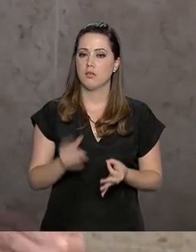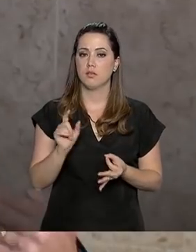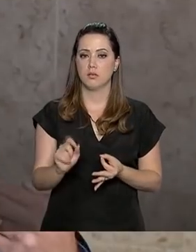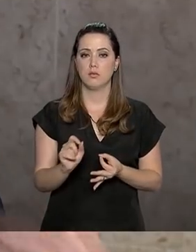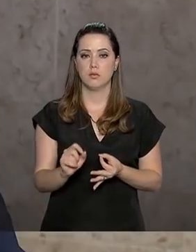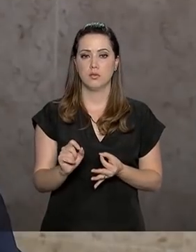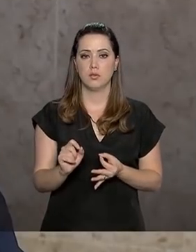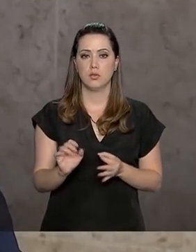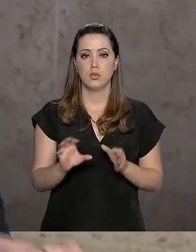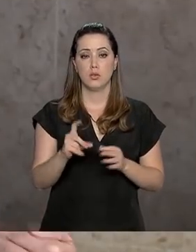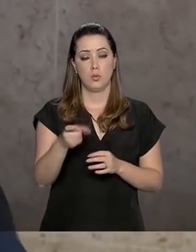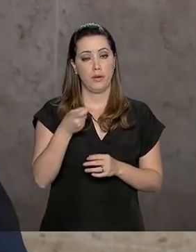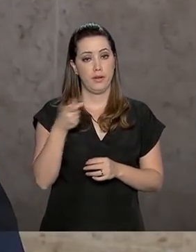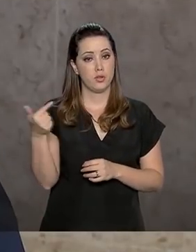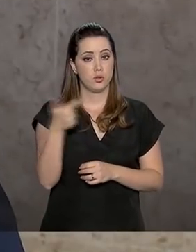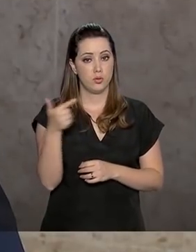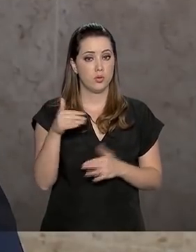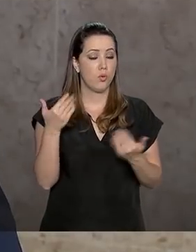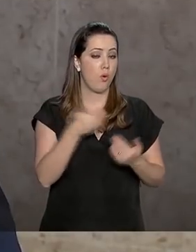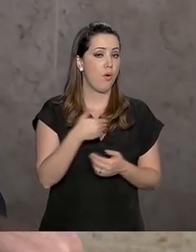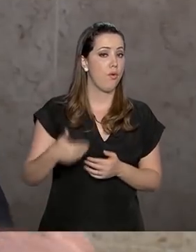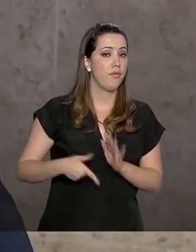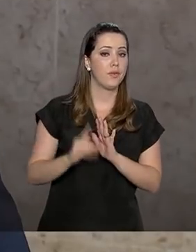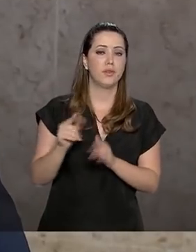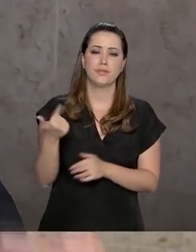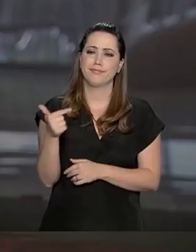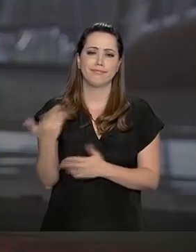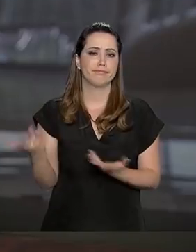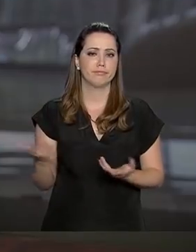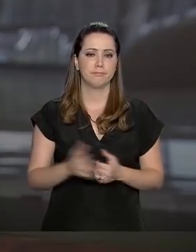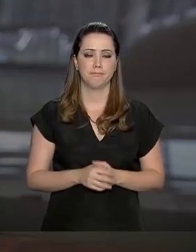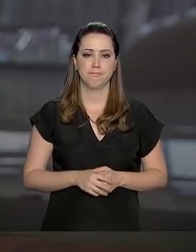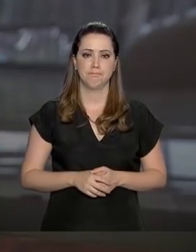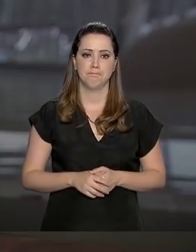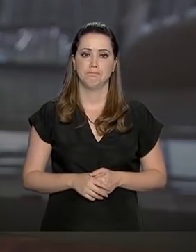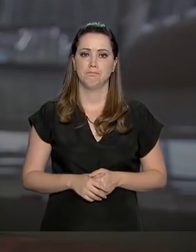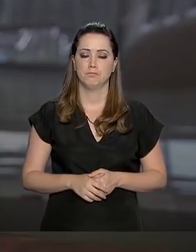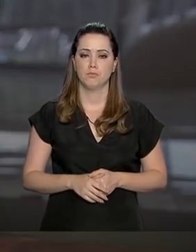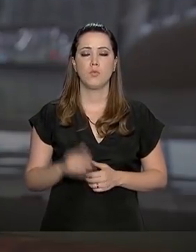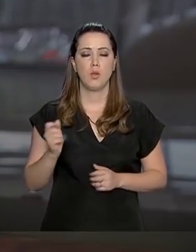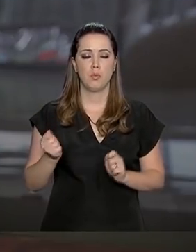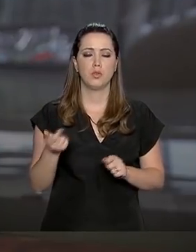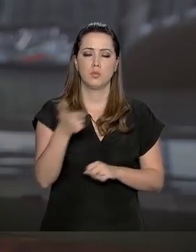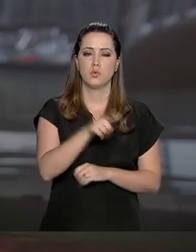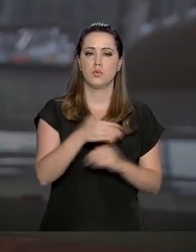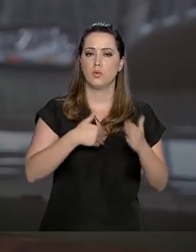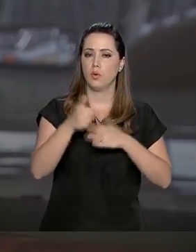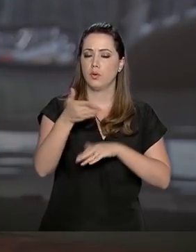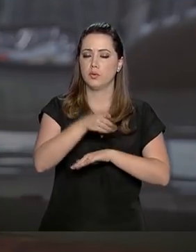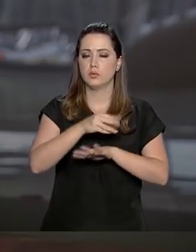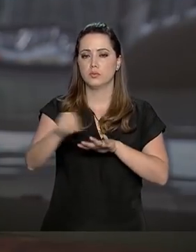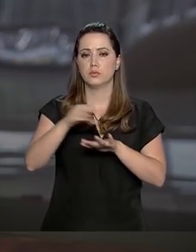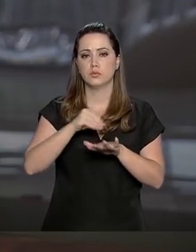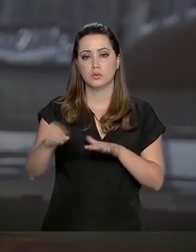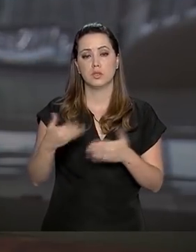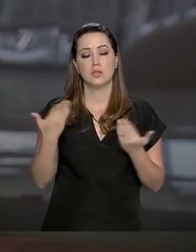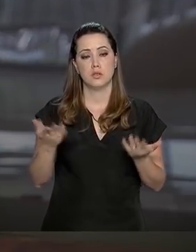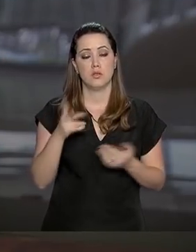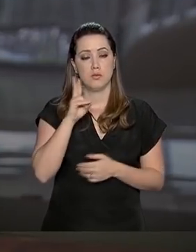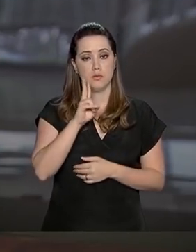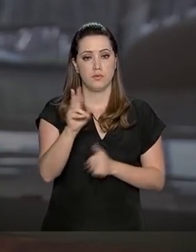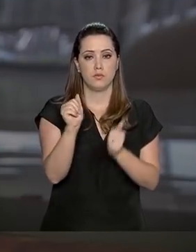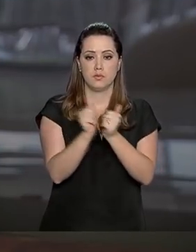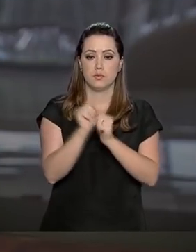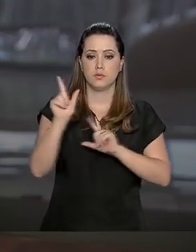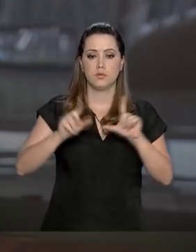do Caixa 2. Qual governo fez isso antes? Nenhum. Nós podemos voltar a qualquer momento com outras informações. Você